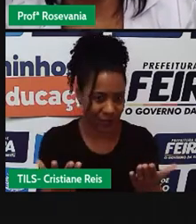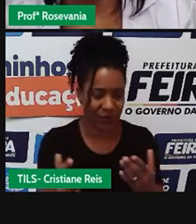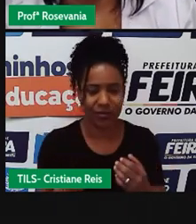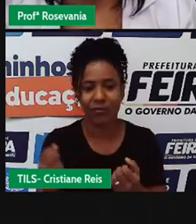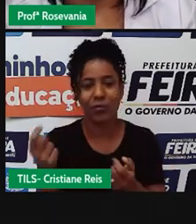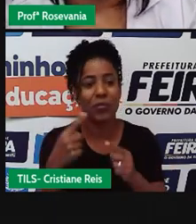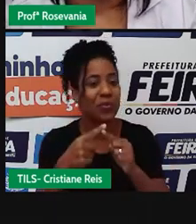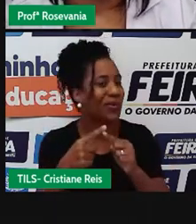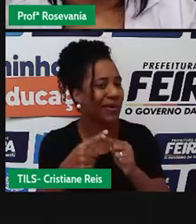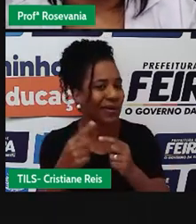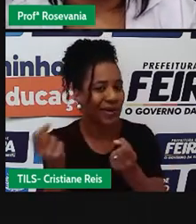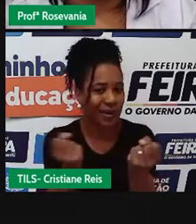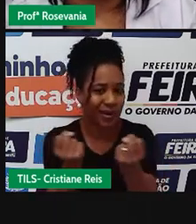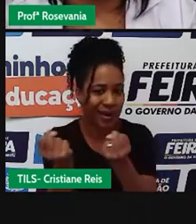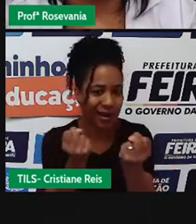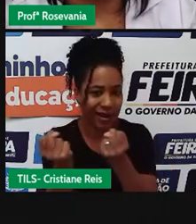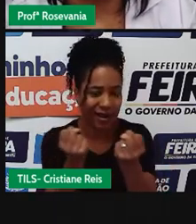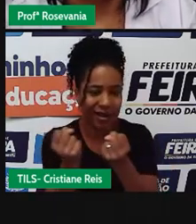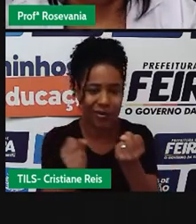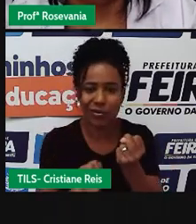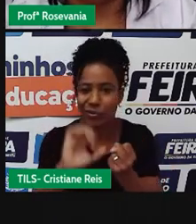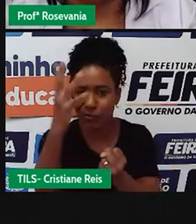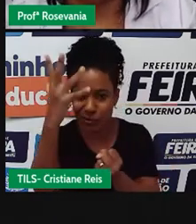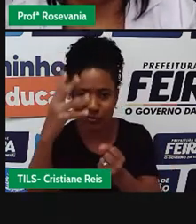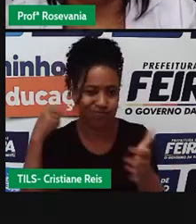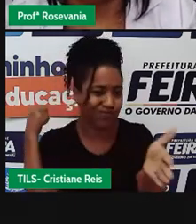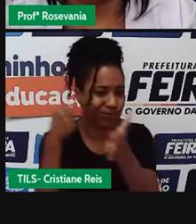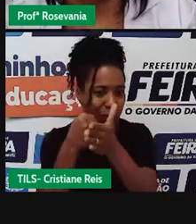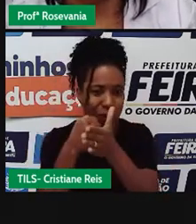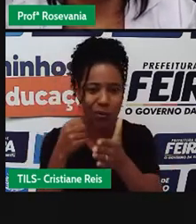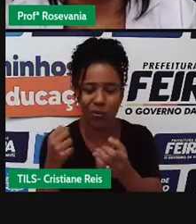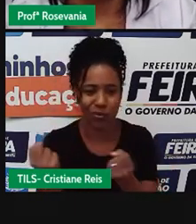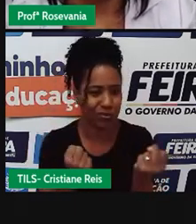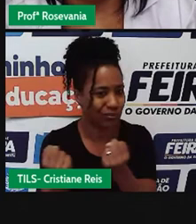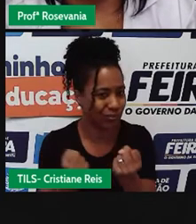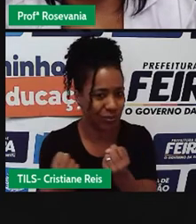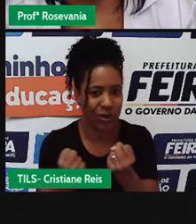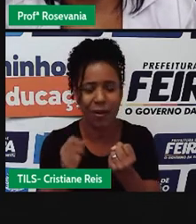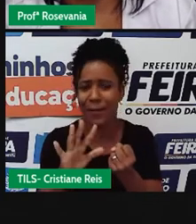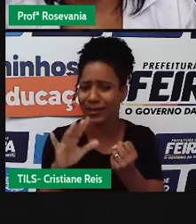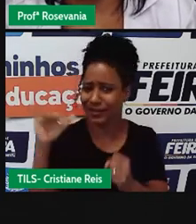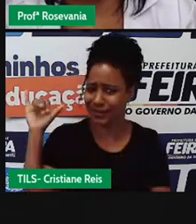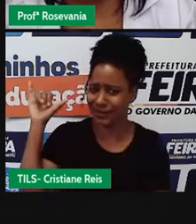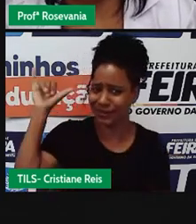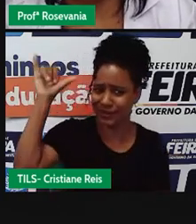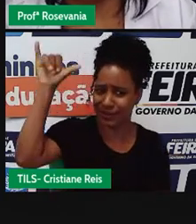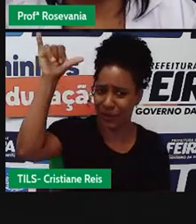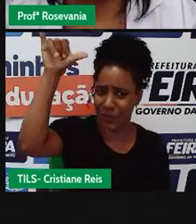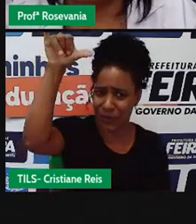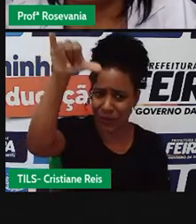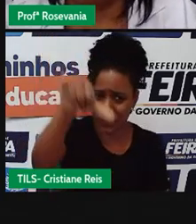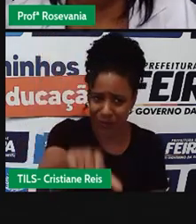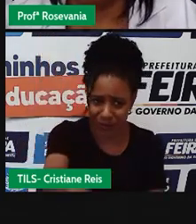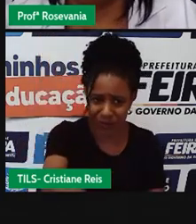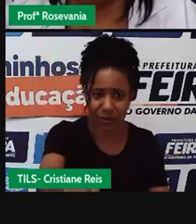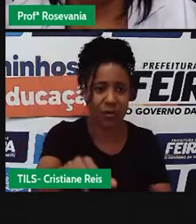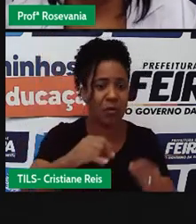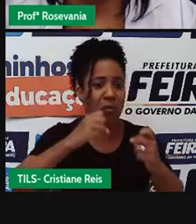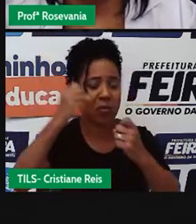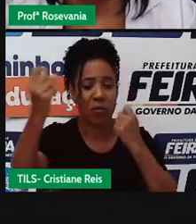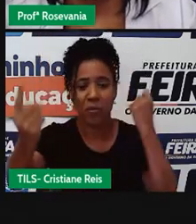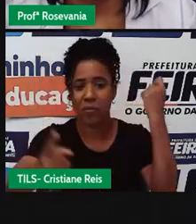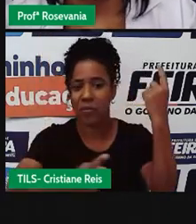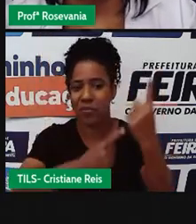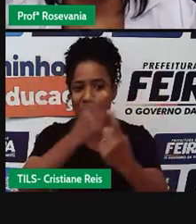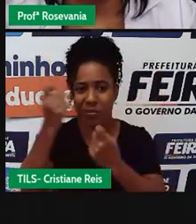trânsito, do que acidente aéreo, né, é raro você ver dizer que uma aeronave caiu, elas caem, na verdade, seja